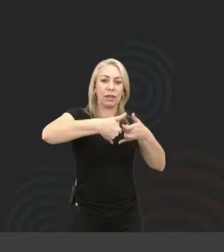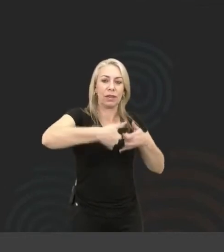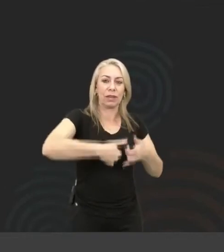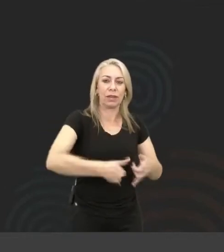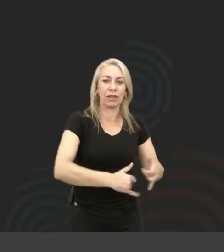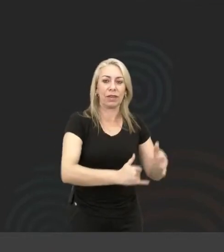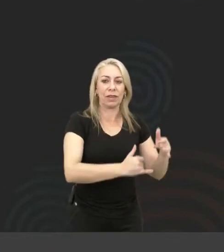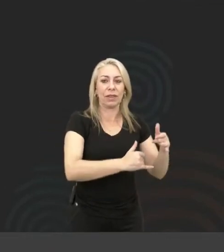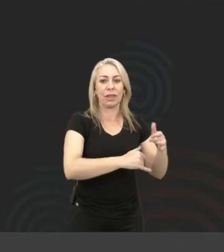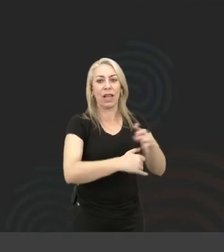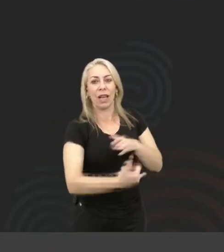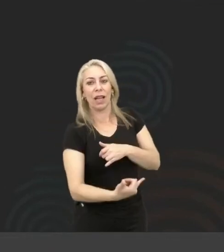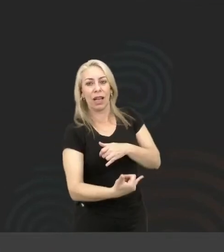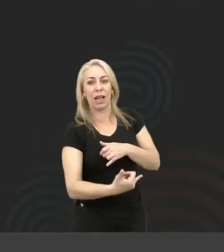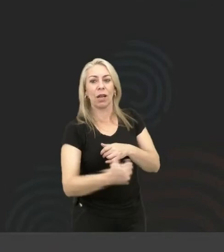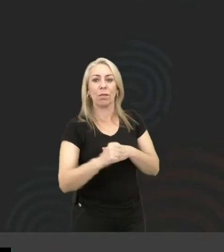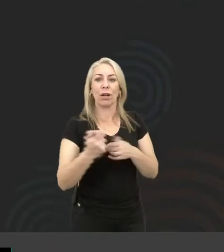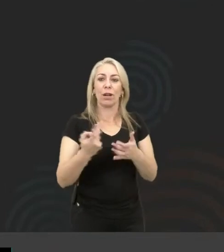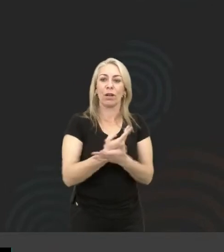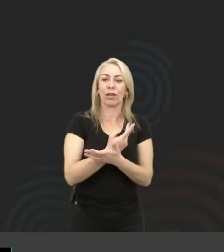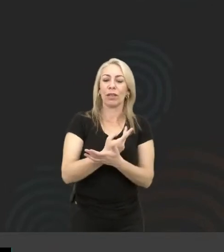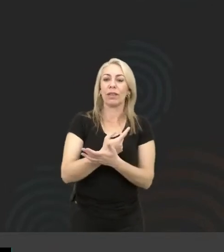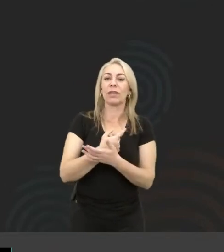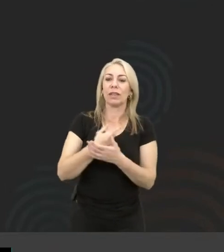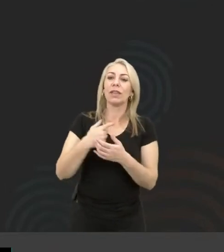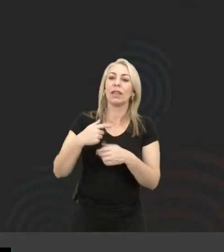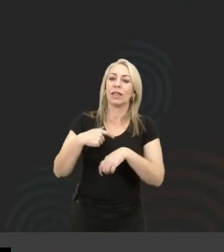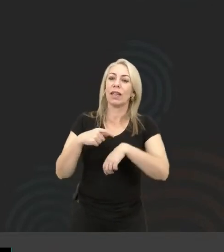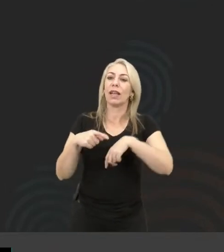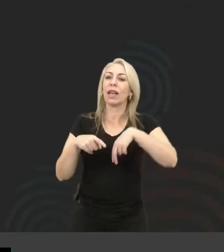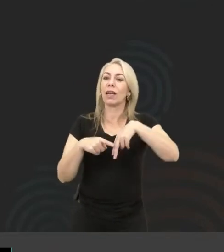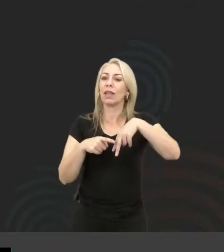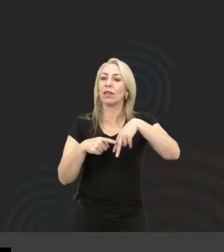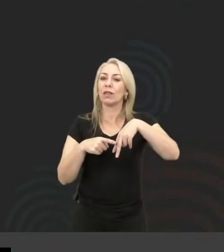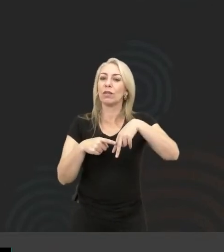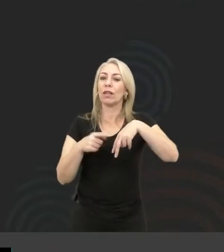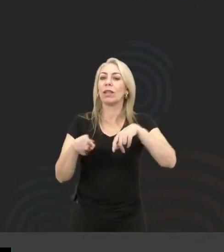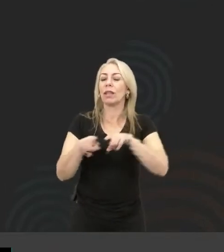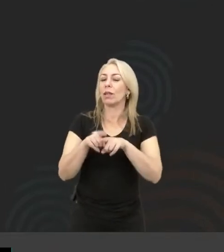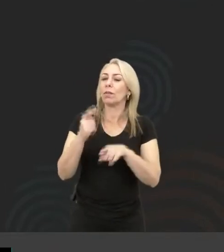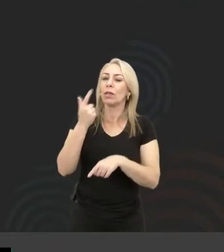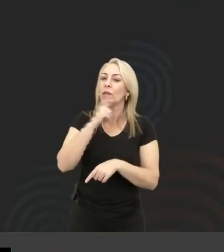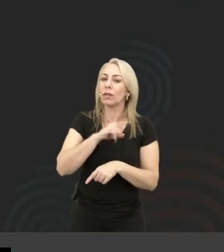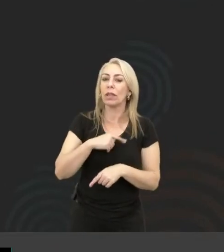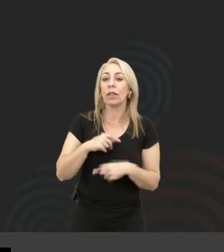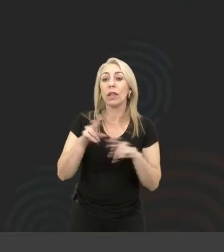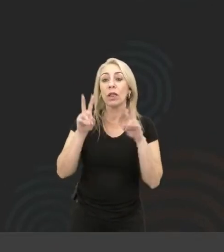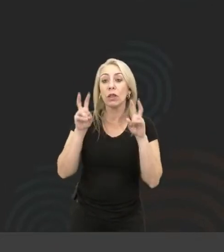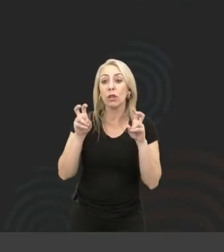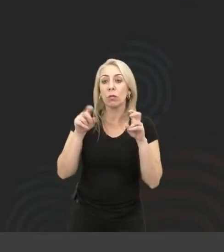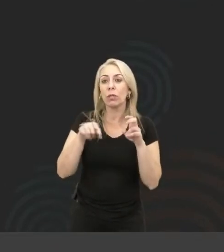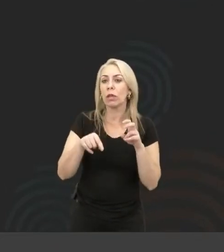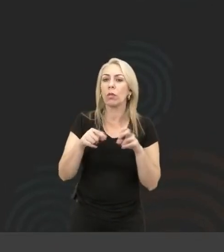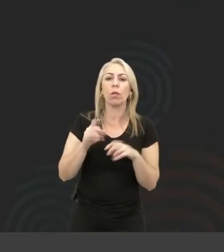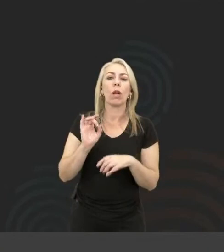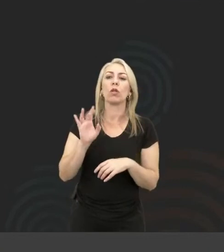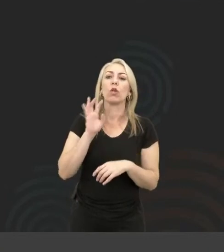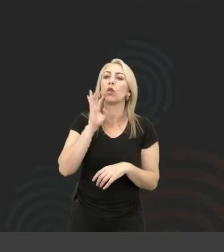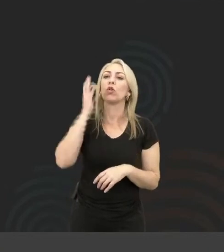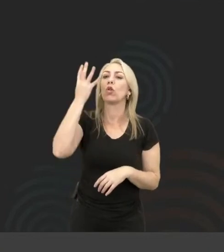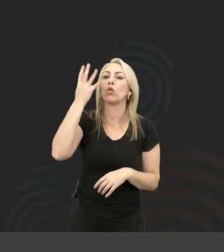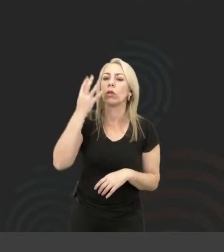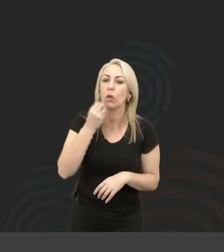pelo menos meu tornozelo eu quebro. O meu joelho de senhora também não aguenta. Então é sobre isso. Nem sempre a solução